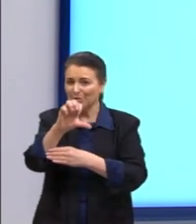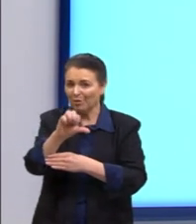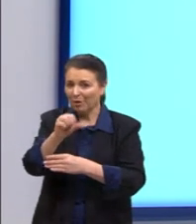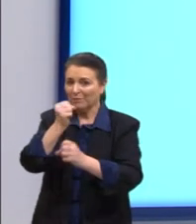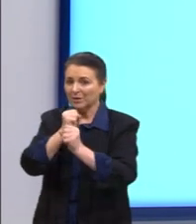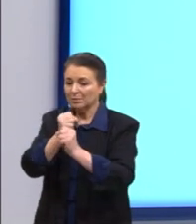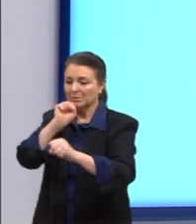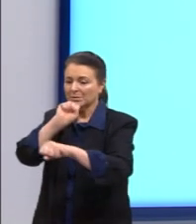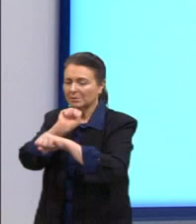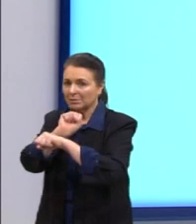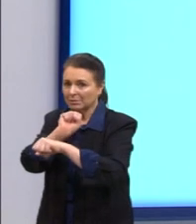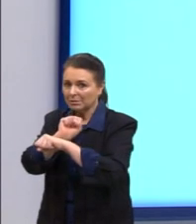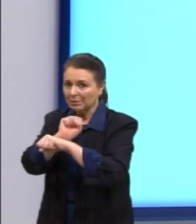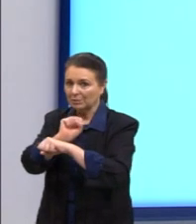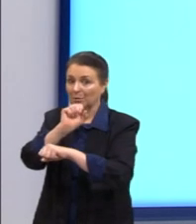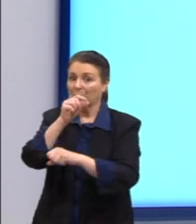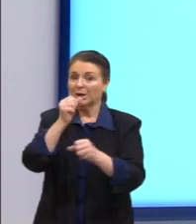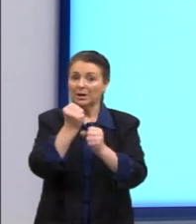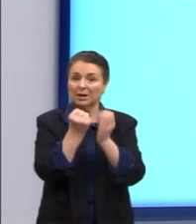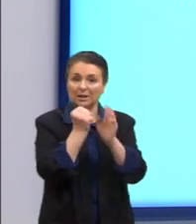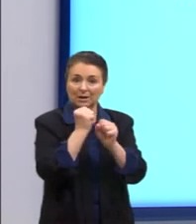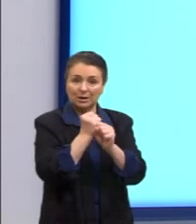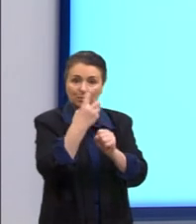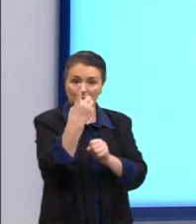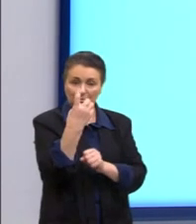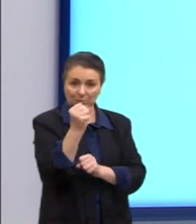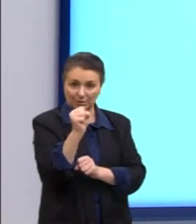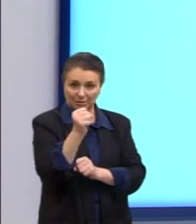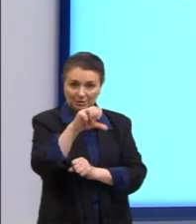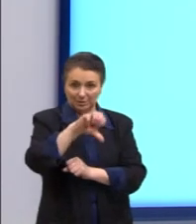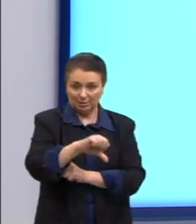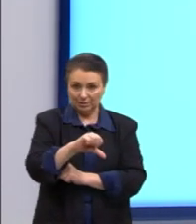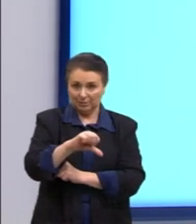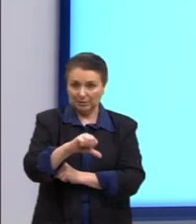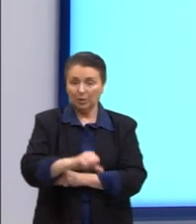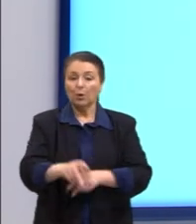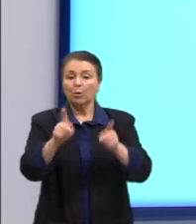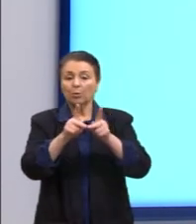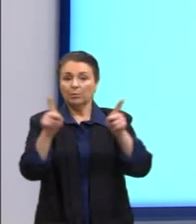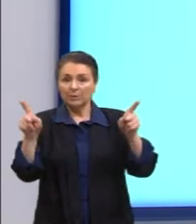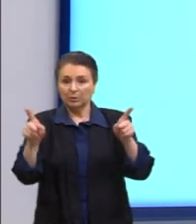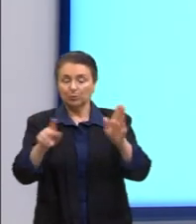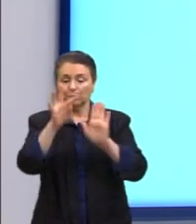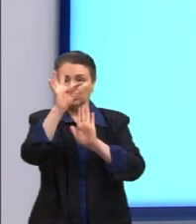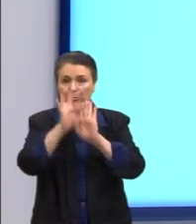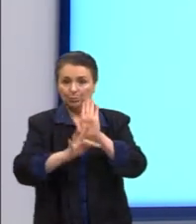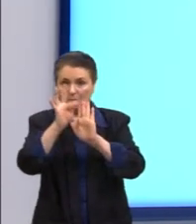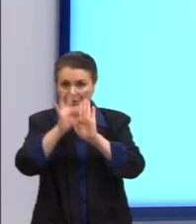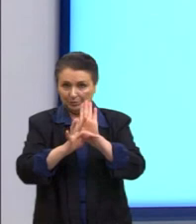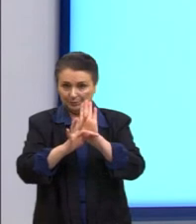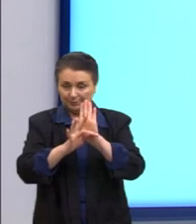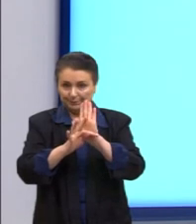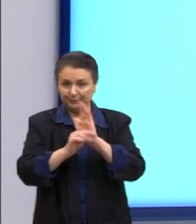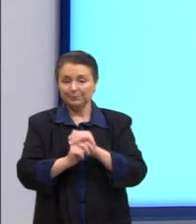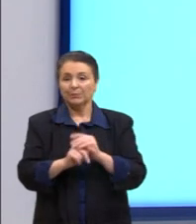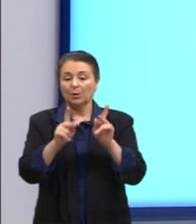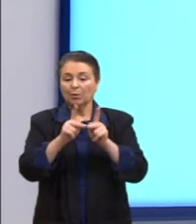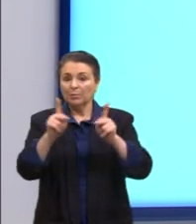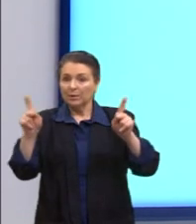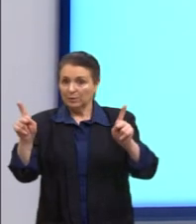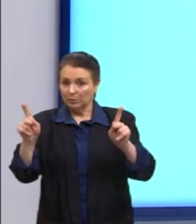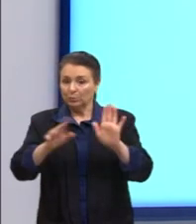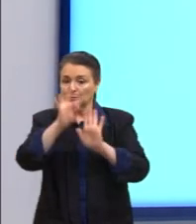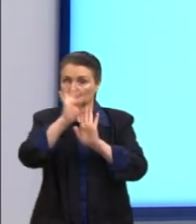as eleições de 89. O período descrito, a gente percebe que esse texto é lá de 89, o período